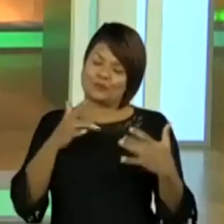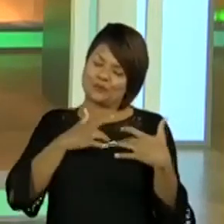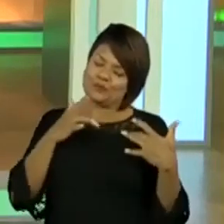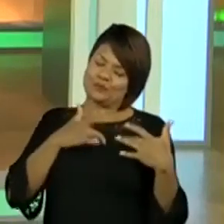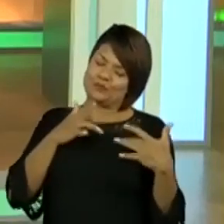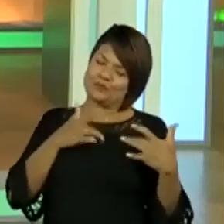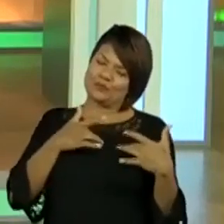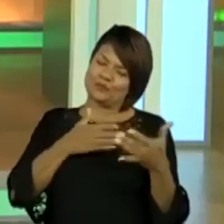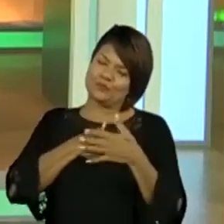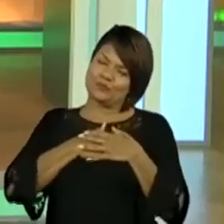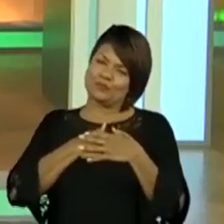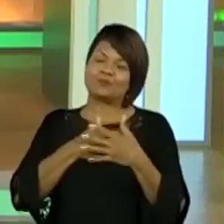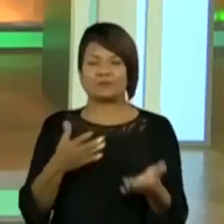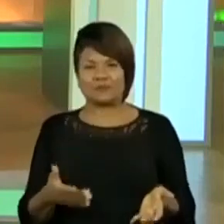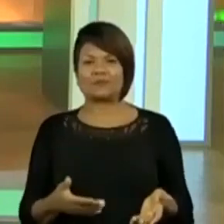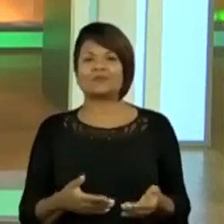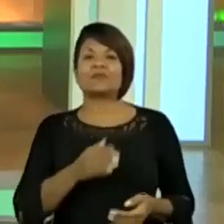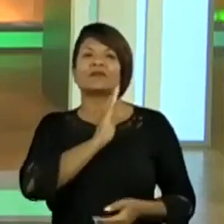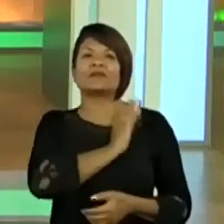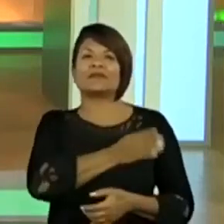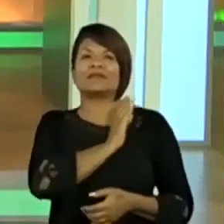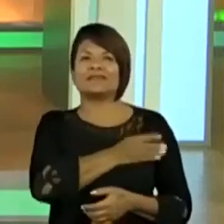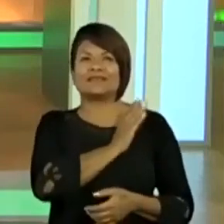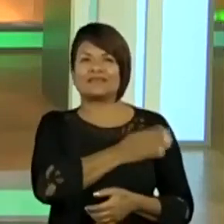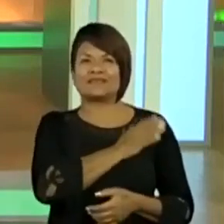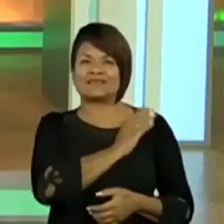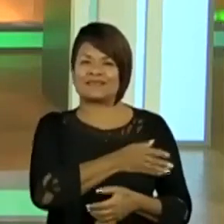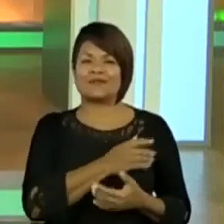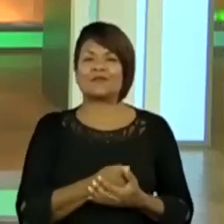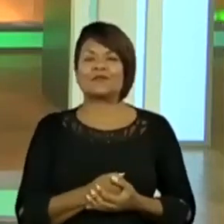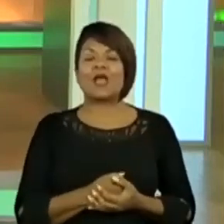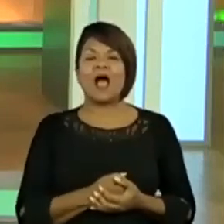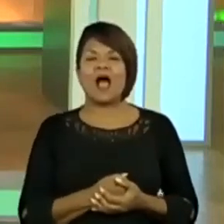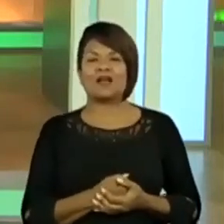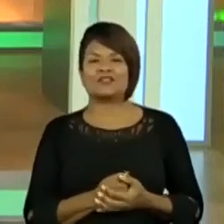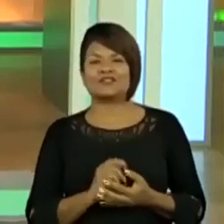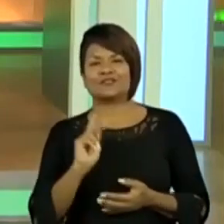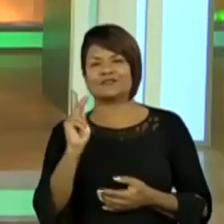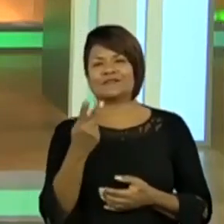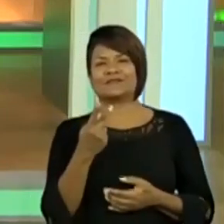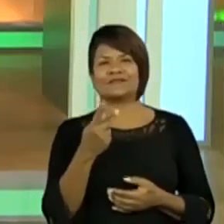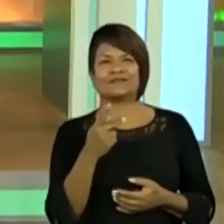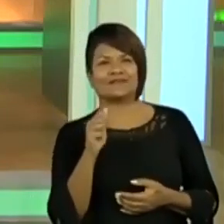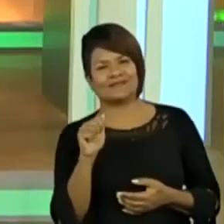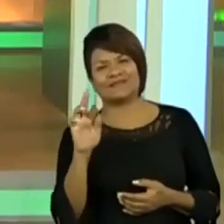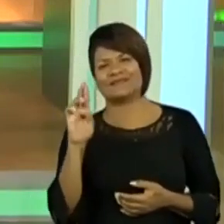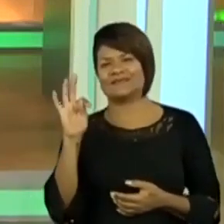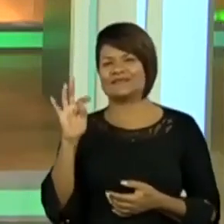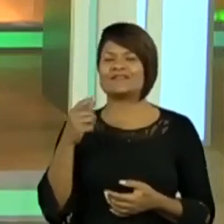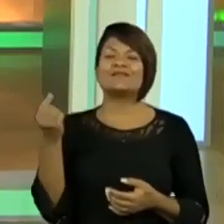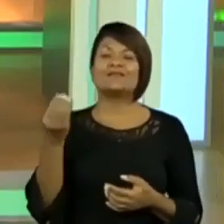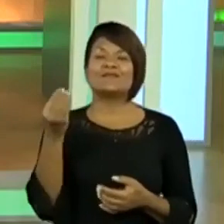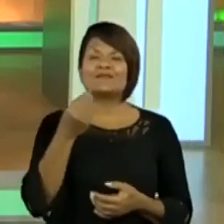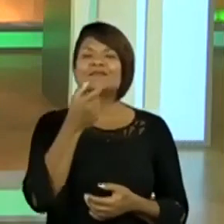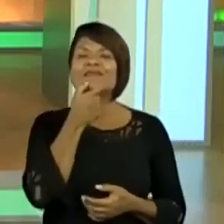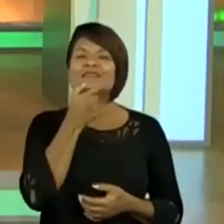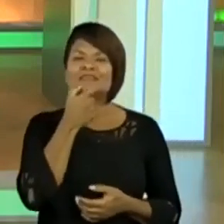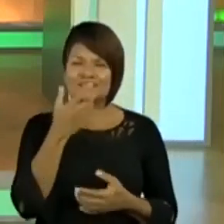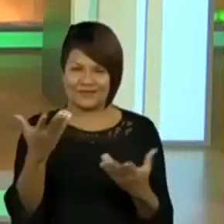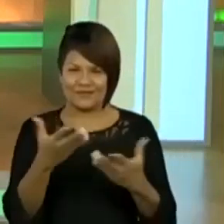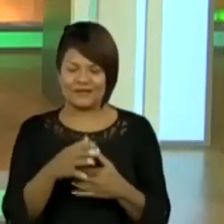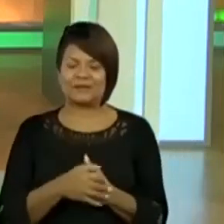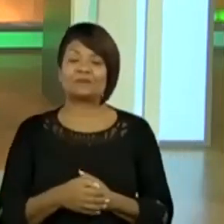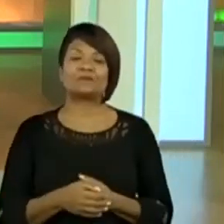coração. Como que é coração em inglês agora? Gereford, né? Esqueci. Nossa, agora me deu um branco, velho. Ó, vivei e me fugiu.